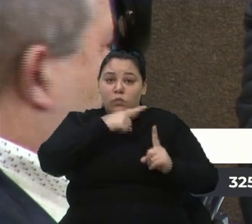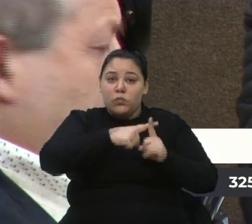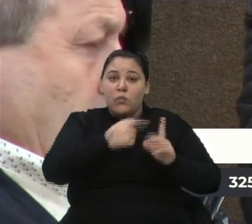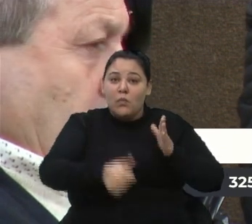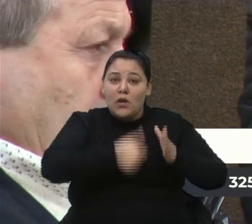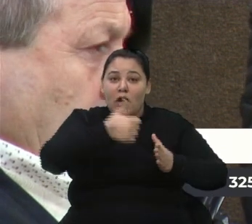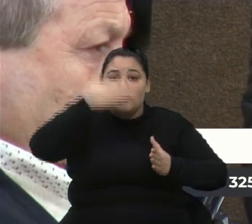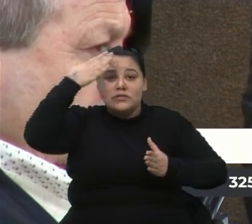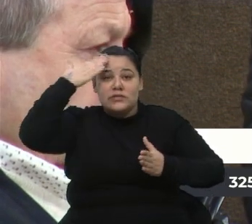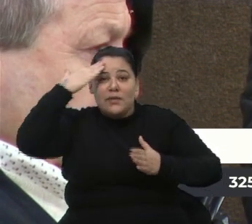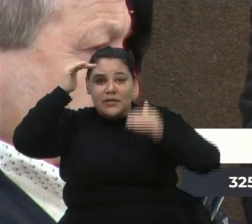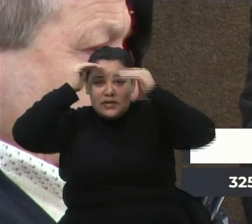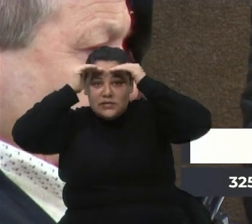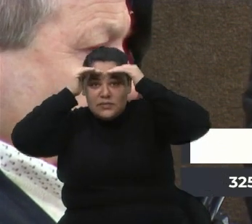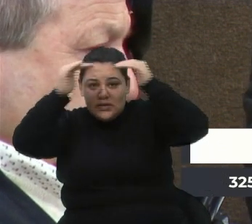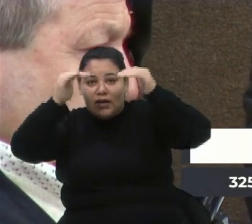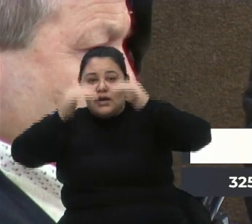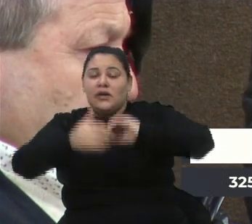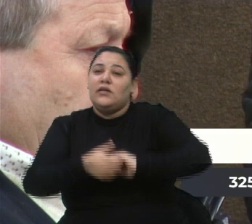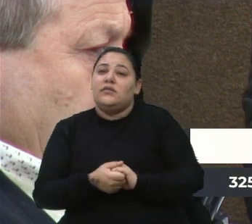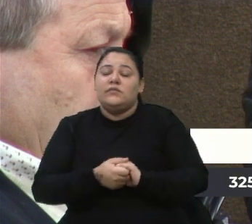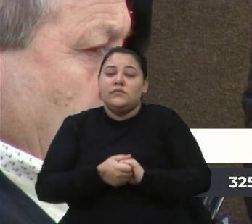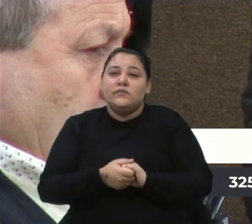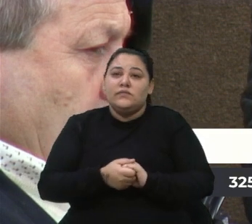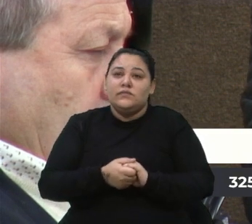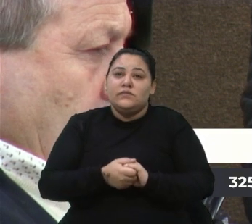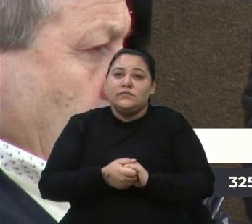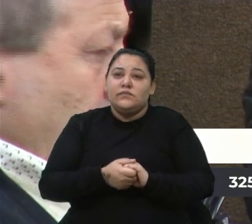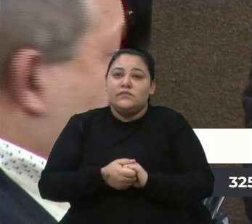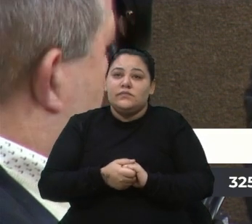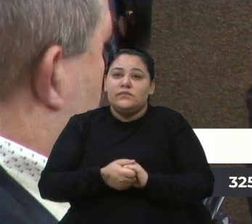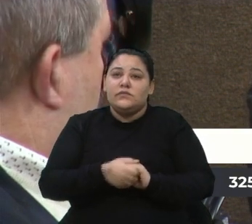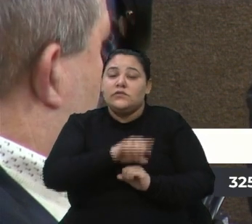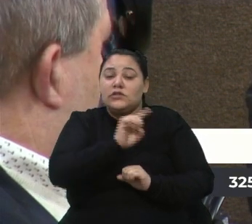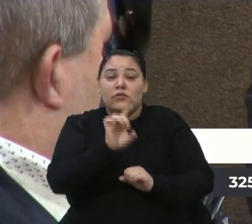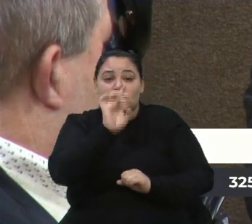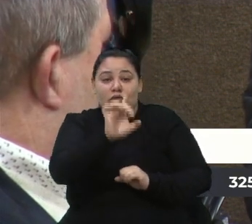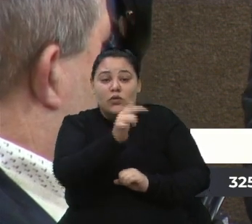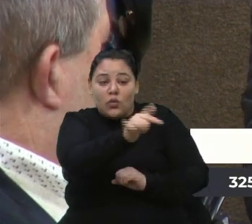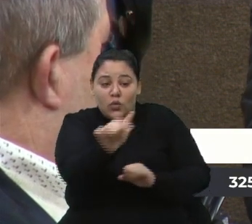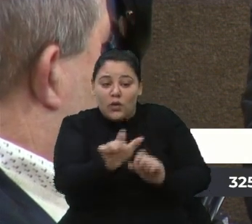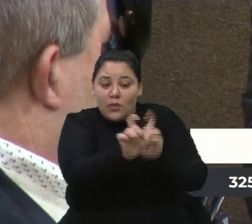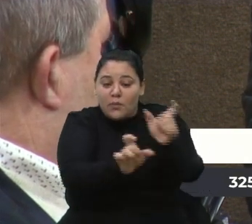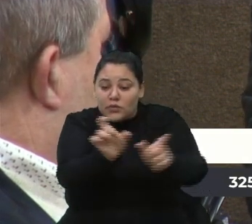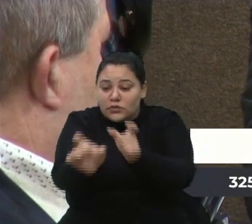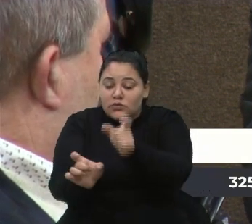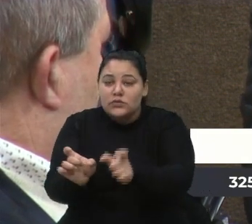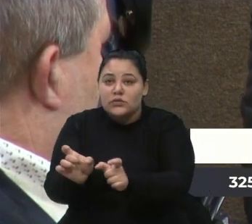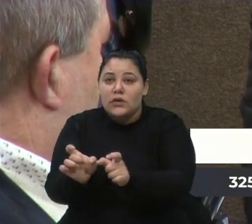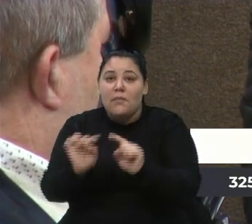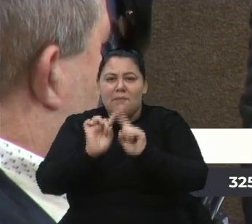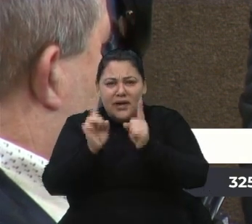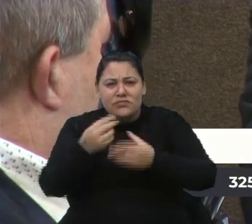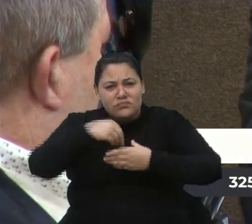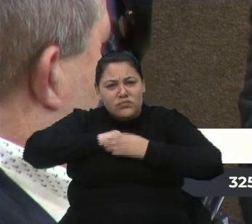respeitar não apenas o próximo, de uma forma de humanização.